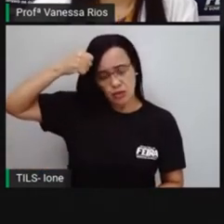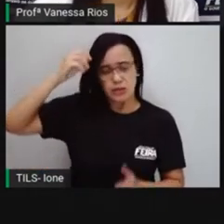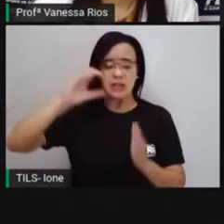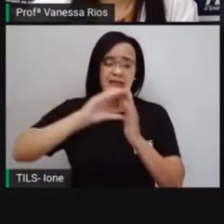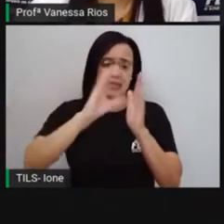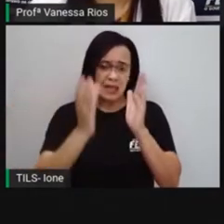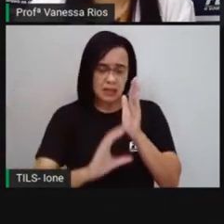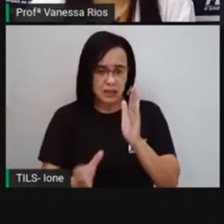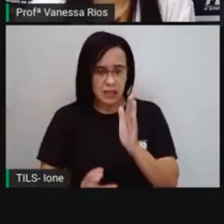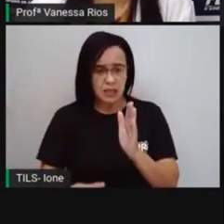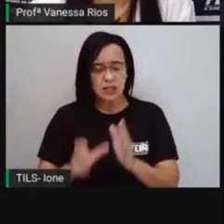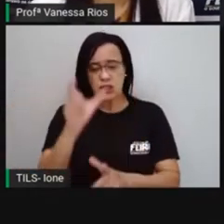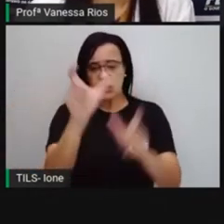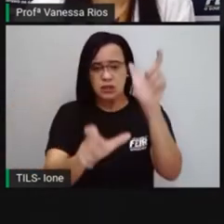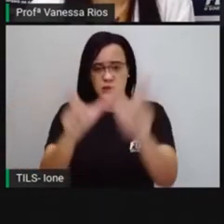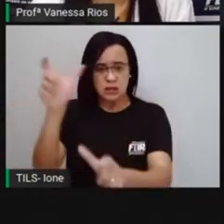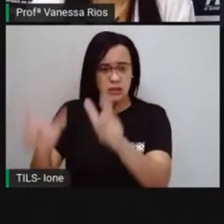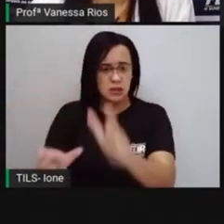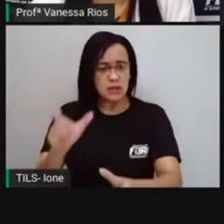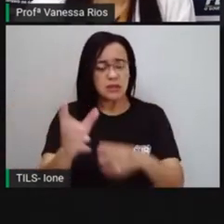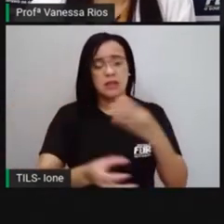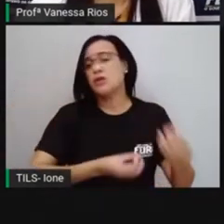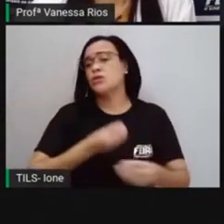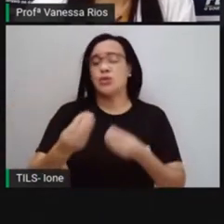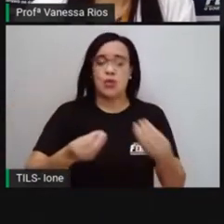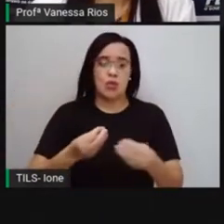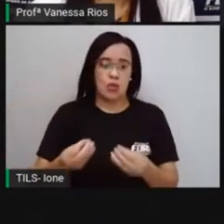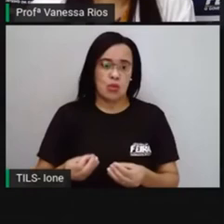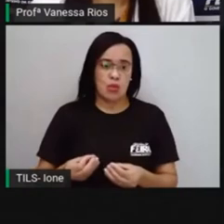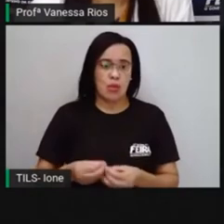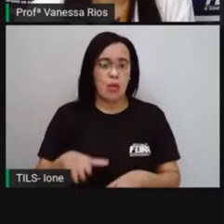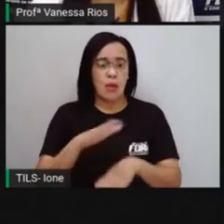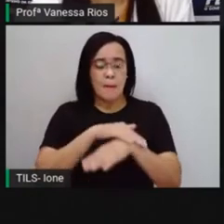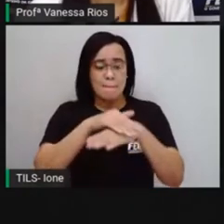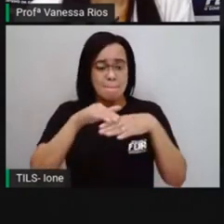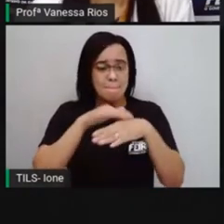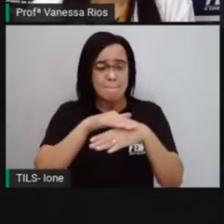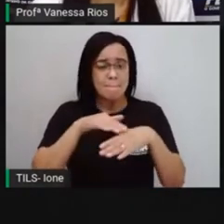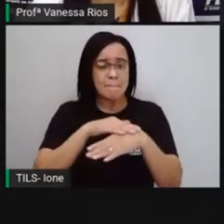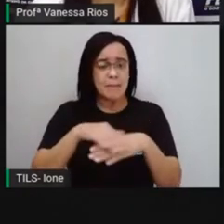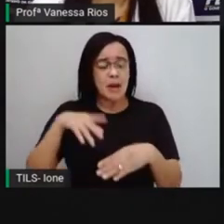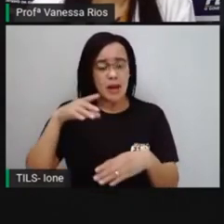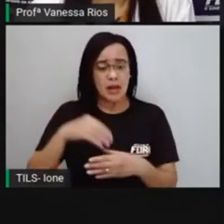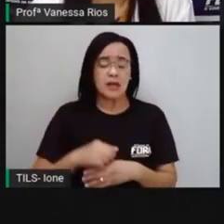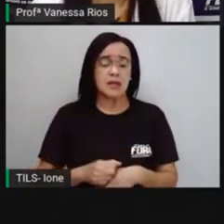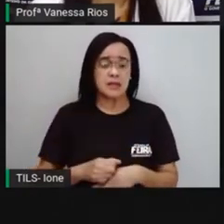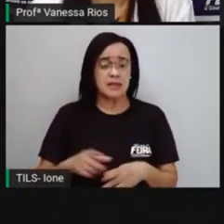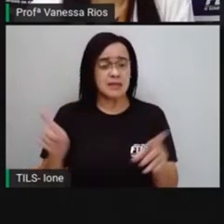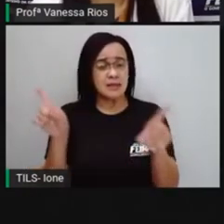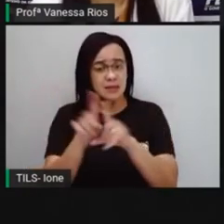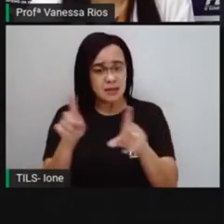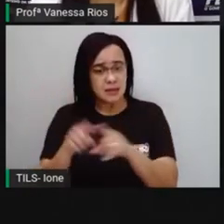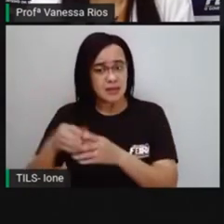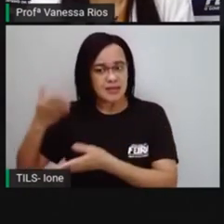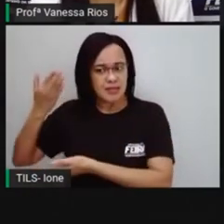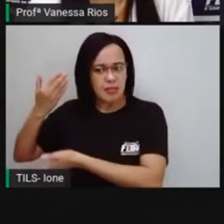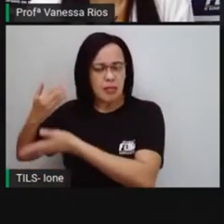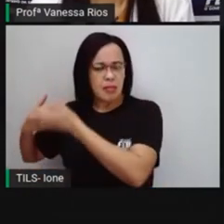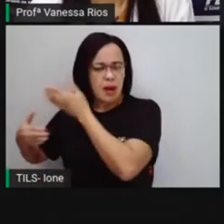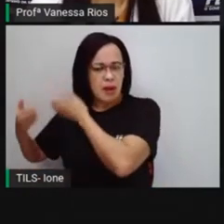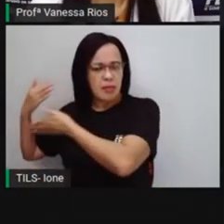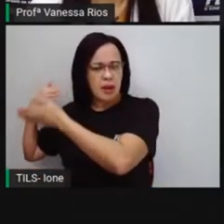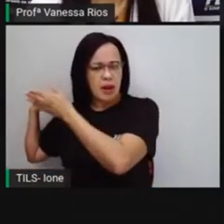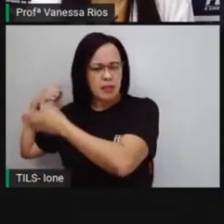físicas principalmente, né? Em relação à cor da pele vindas aí desses africanos, ainda